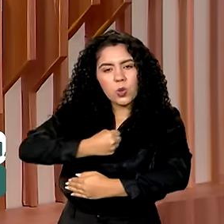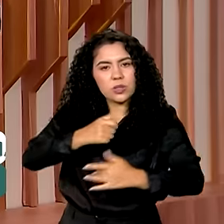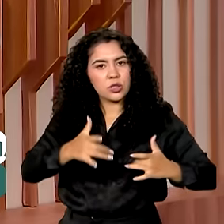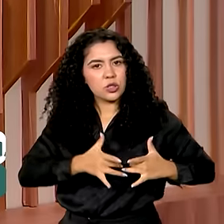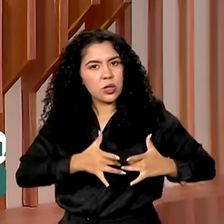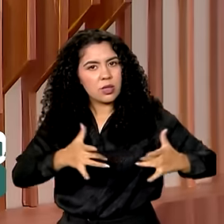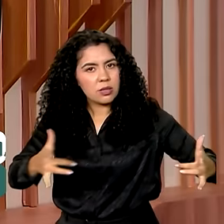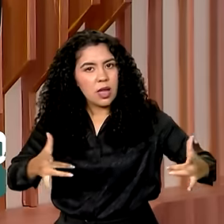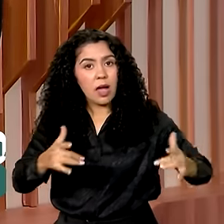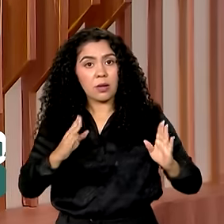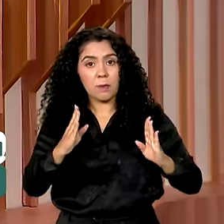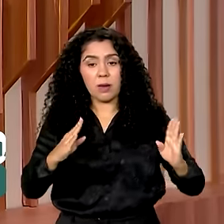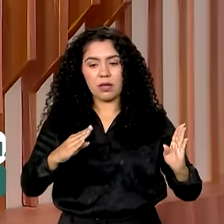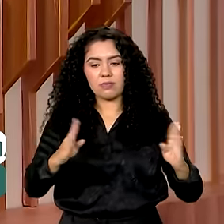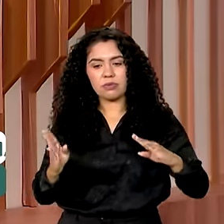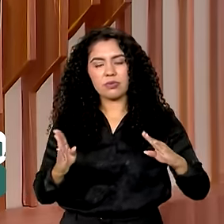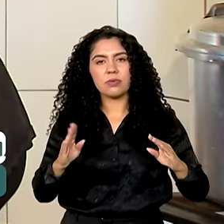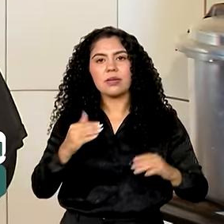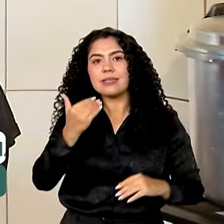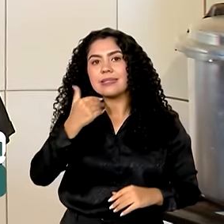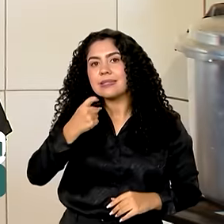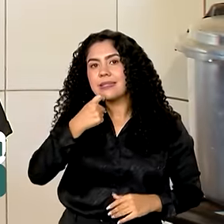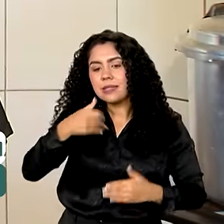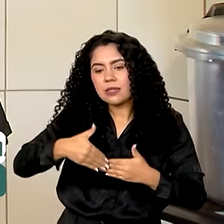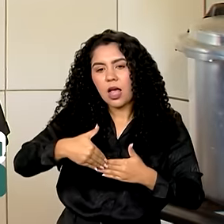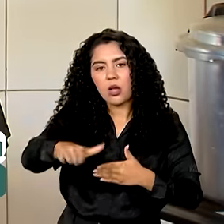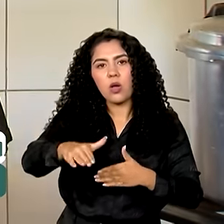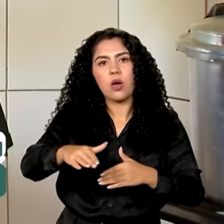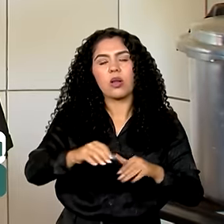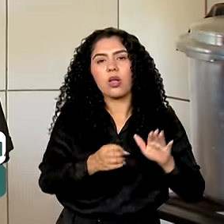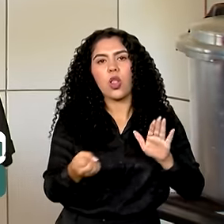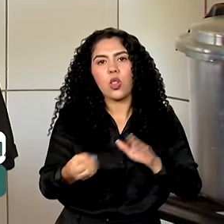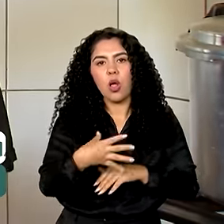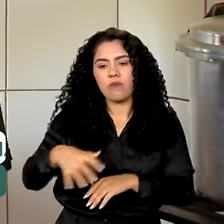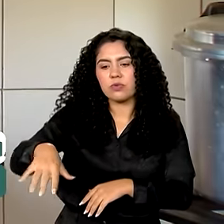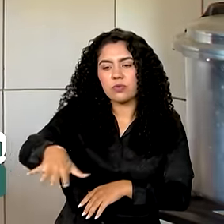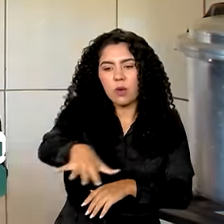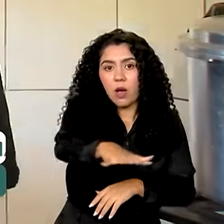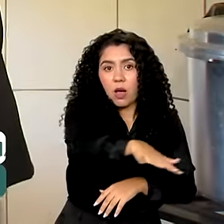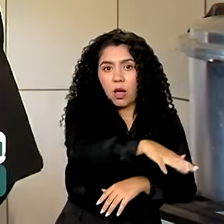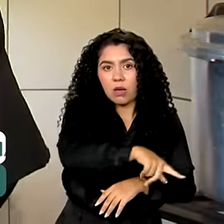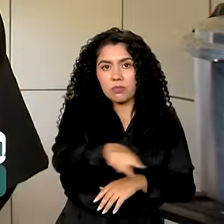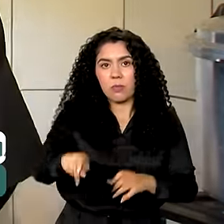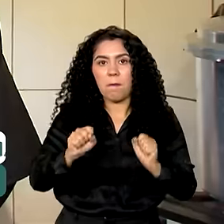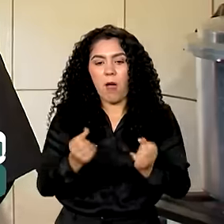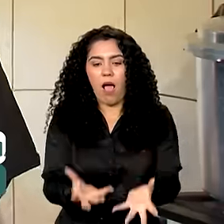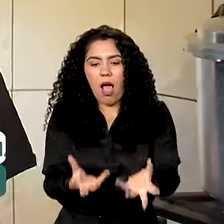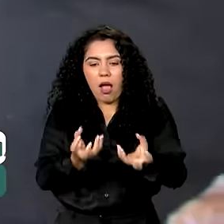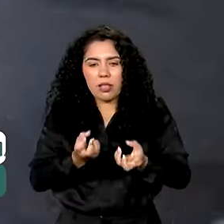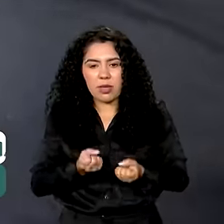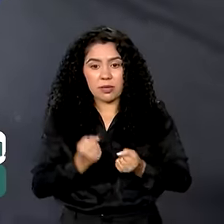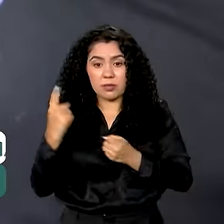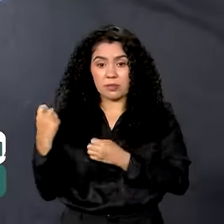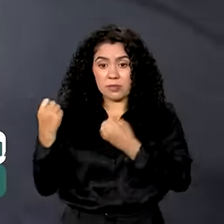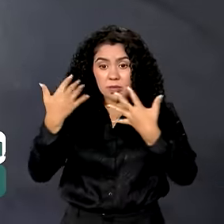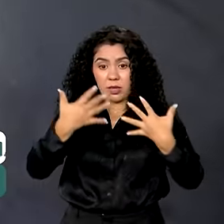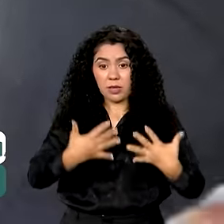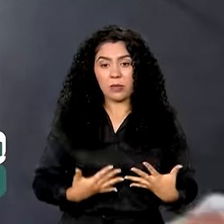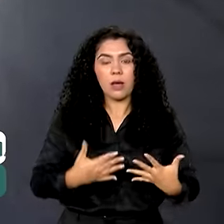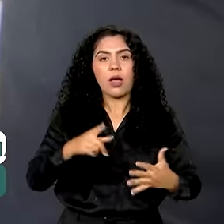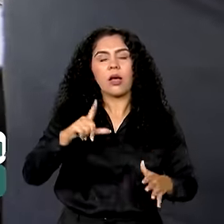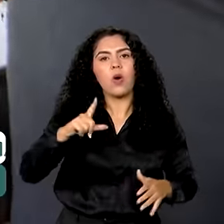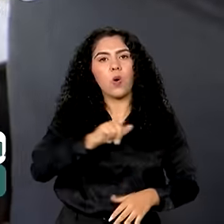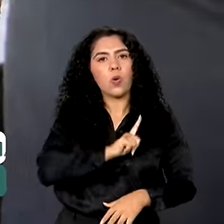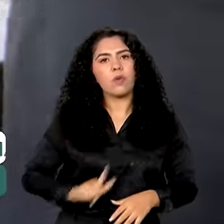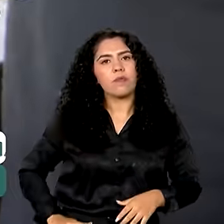entidades possam aderir ao projeto. Para levar alimento a quem precisa, o governo federal criou várias